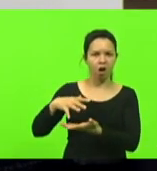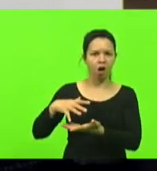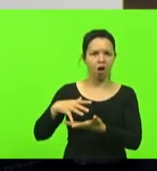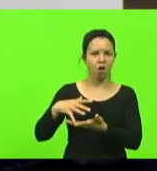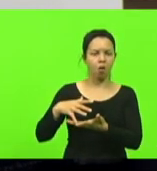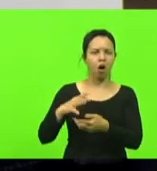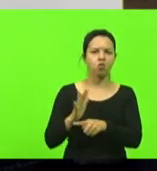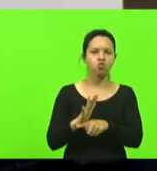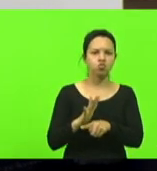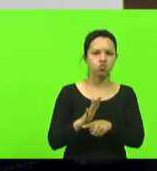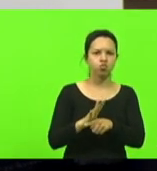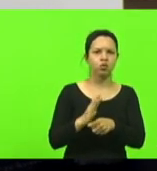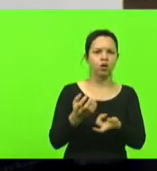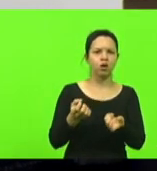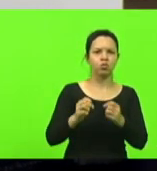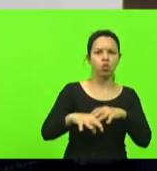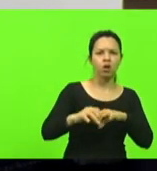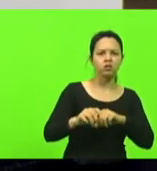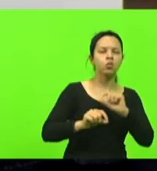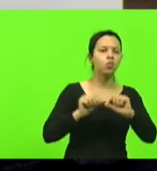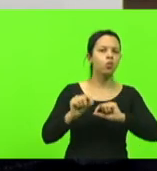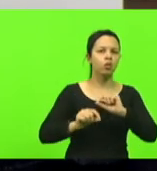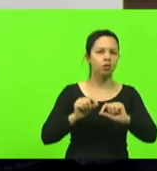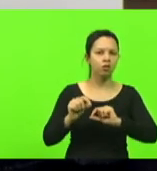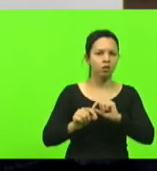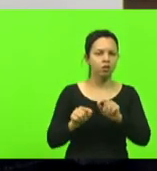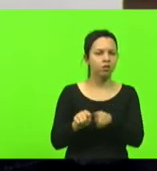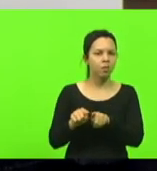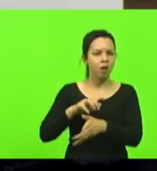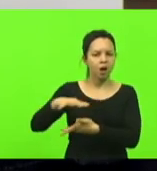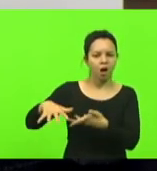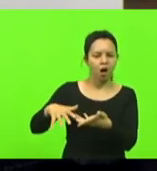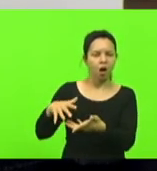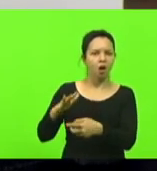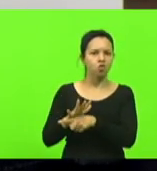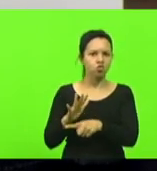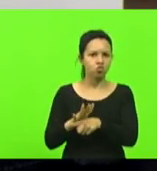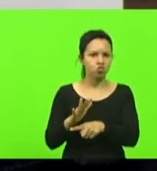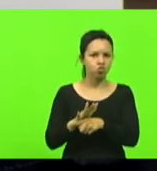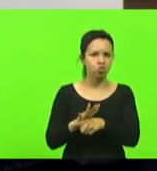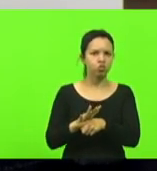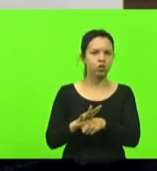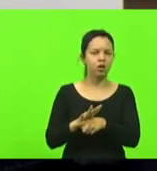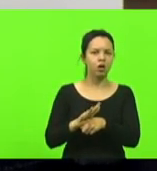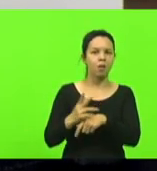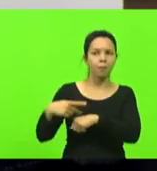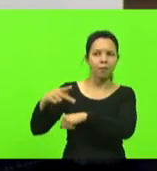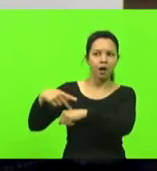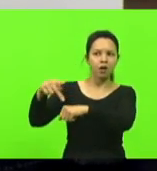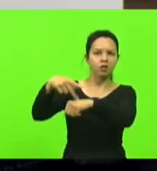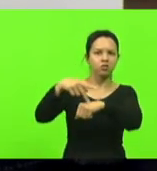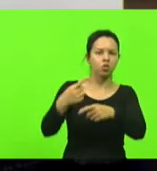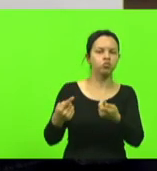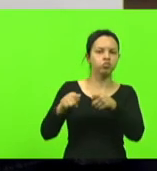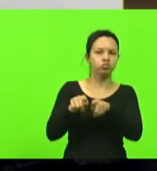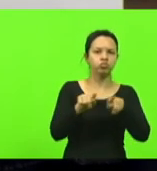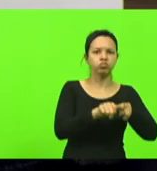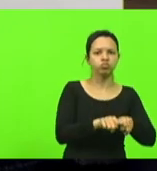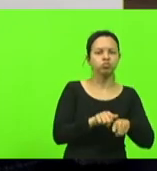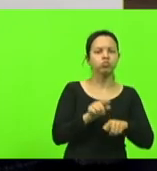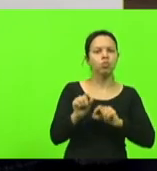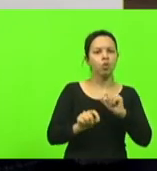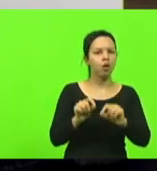caos promove que investimentos externos ao Brasil centenas de milhares de